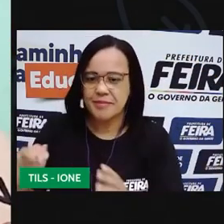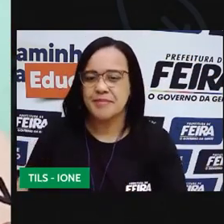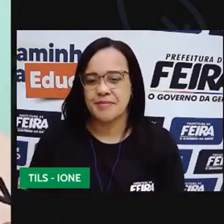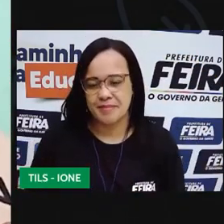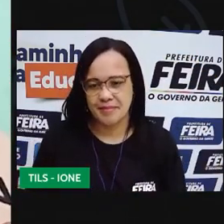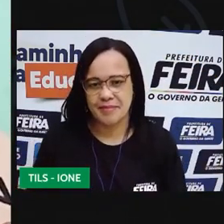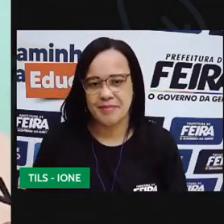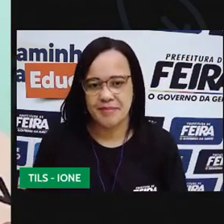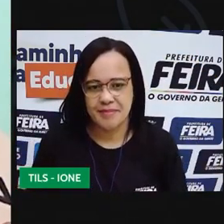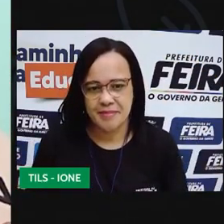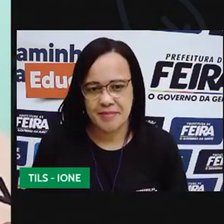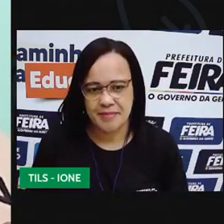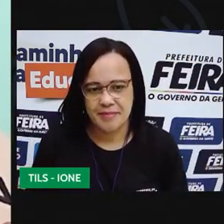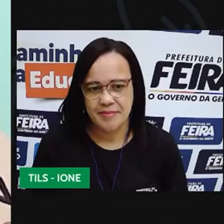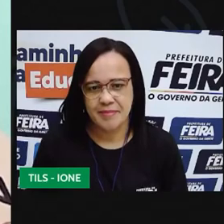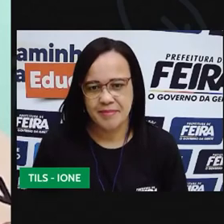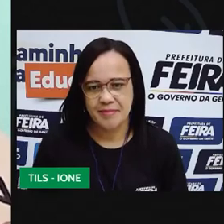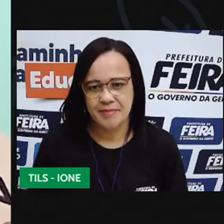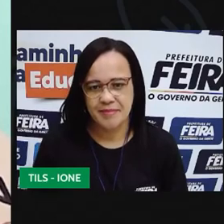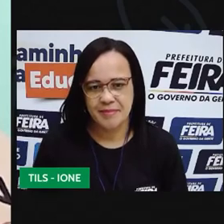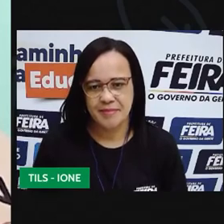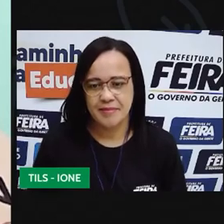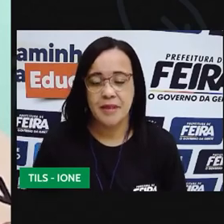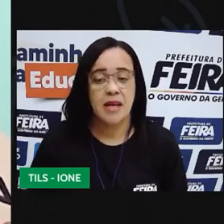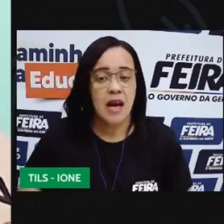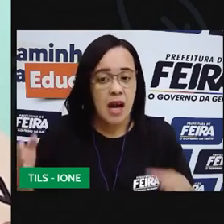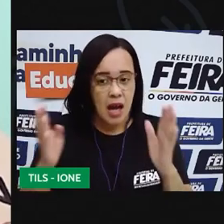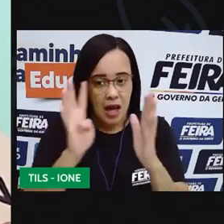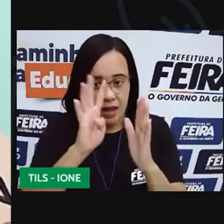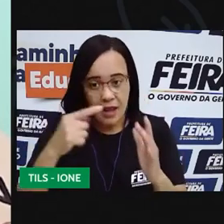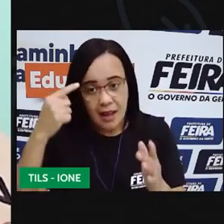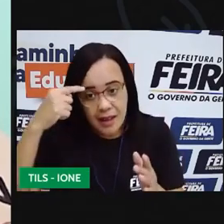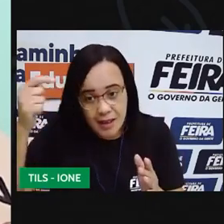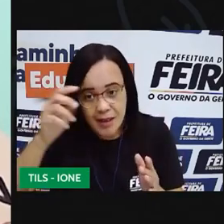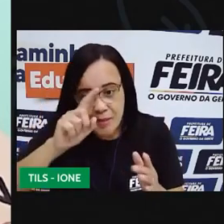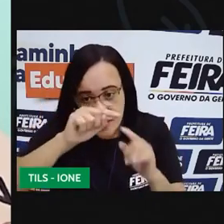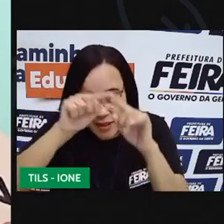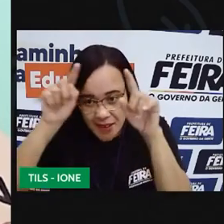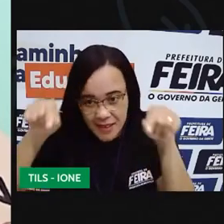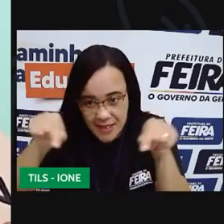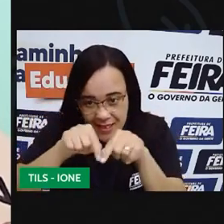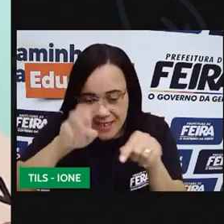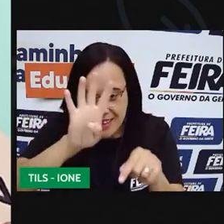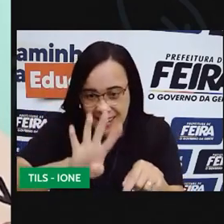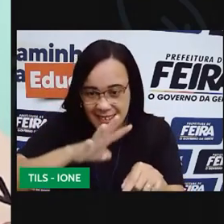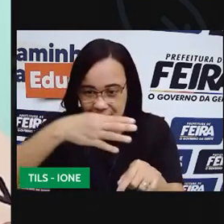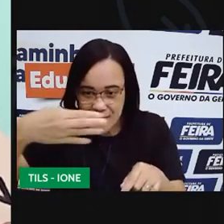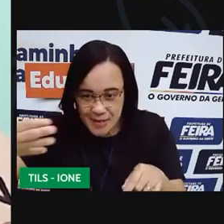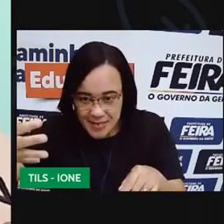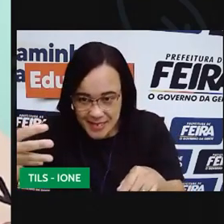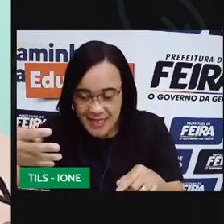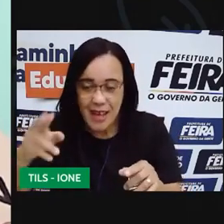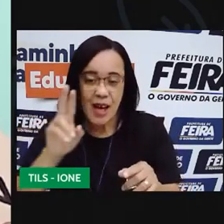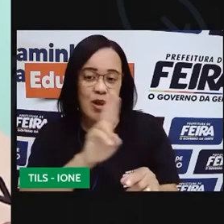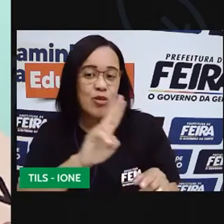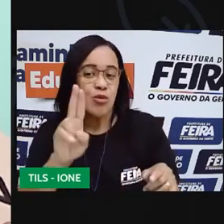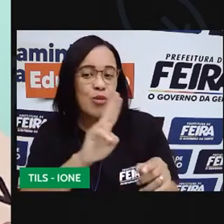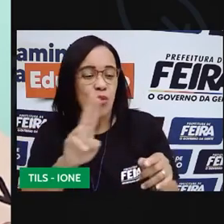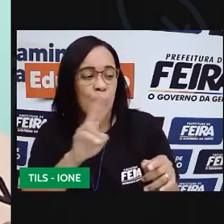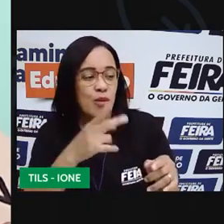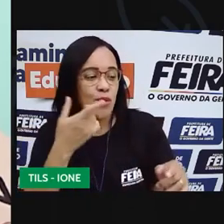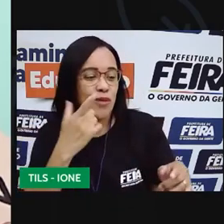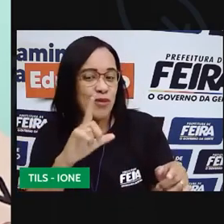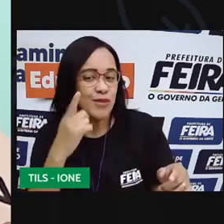e lá no quadro eu já vou colocar que eu consegui pegar o número 3